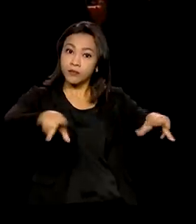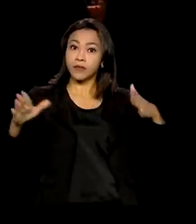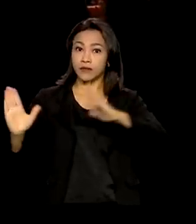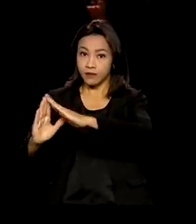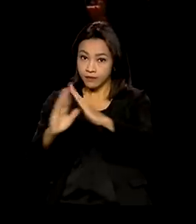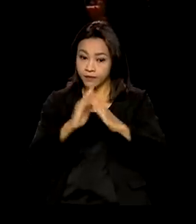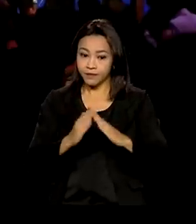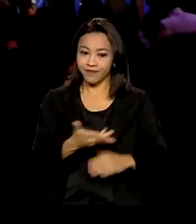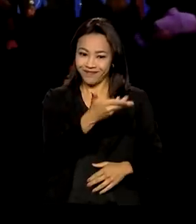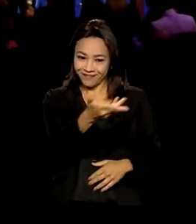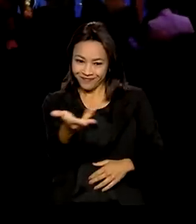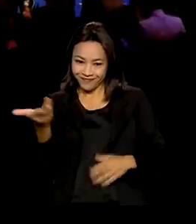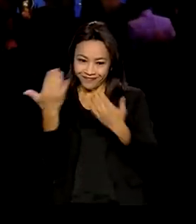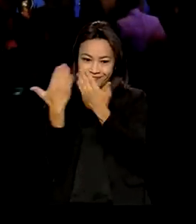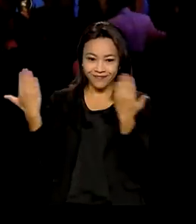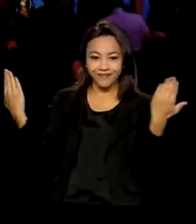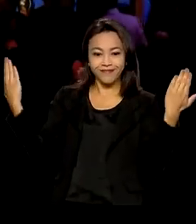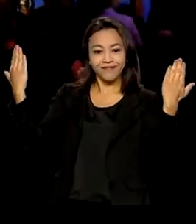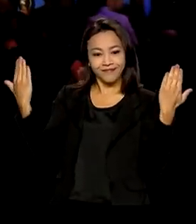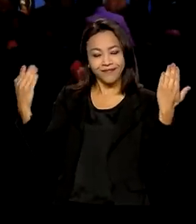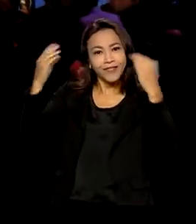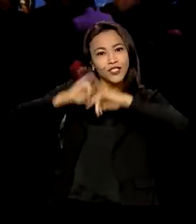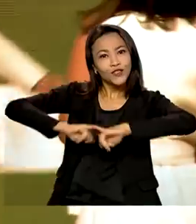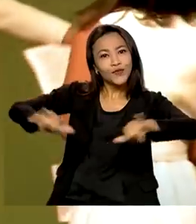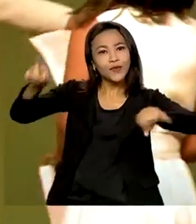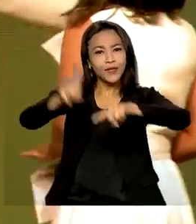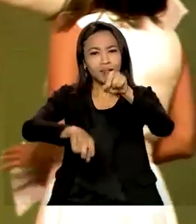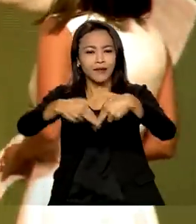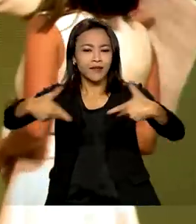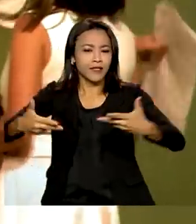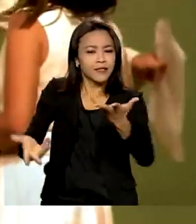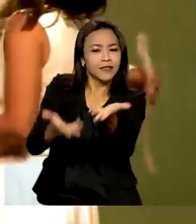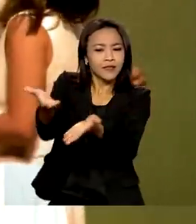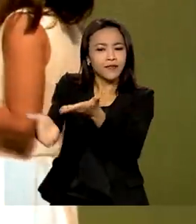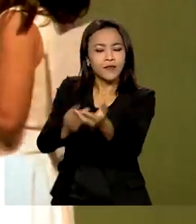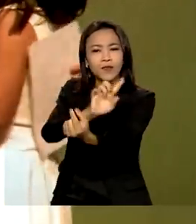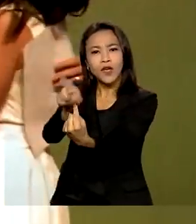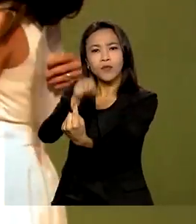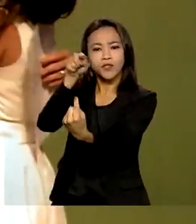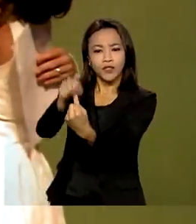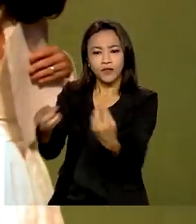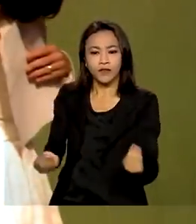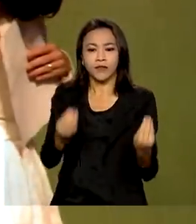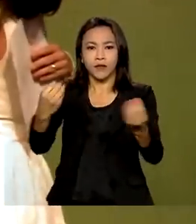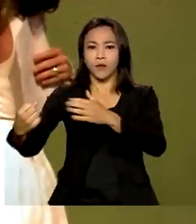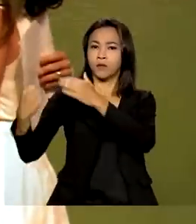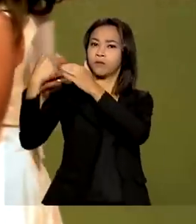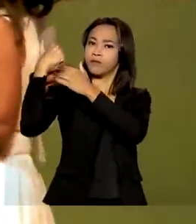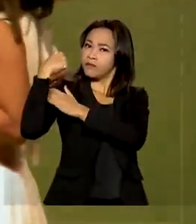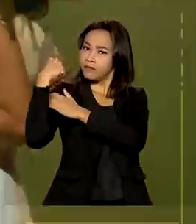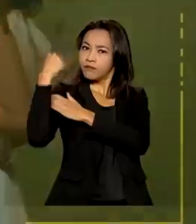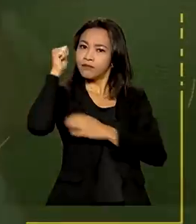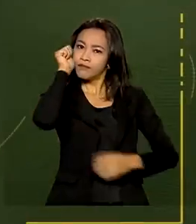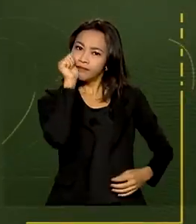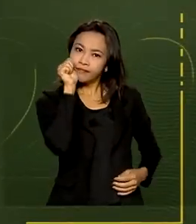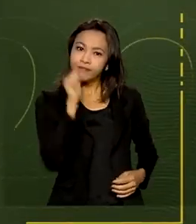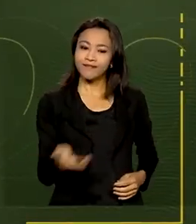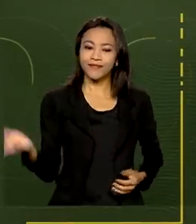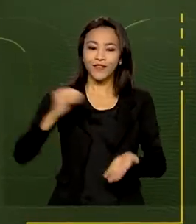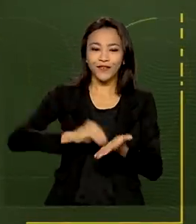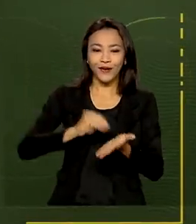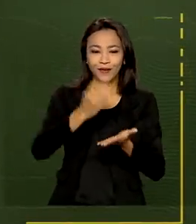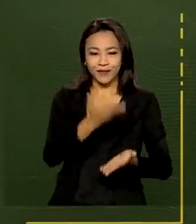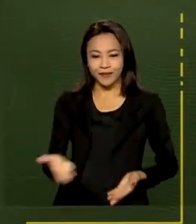Caixa para elas. Iniciativa lança produtos e serviços que visam o empoderamento feminino. E faltam